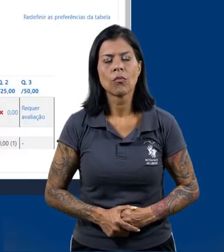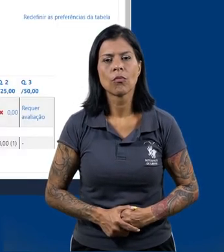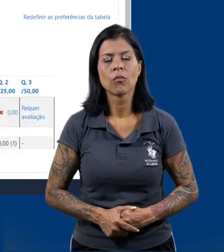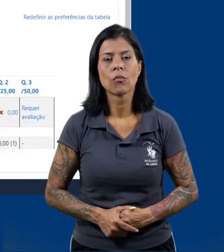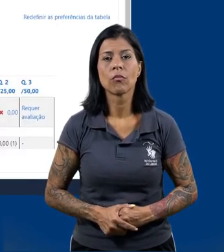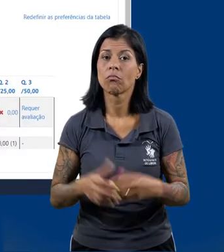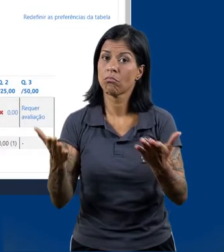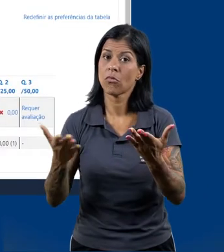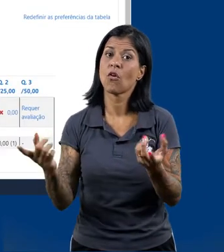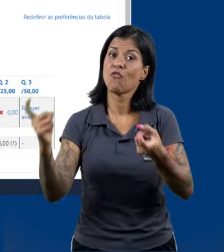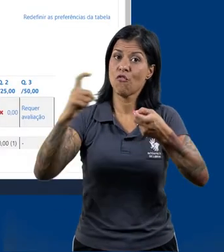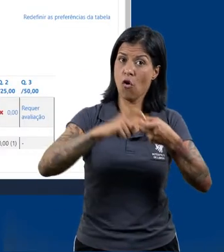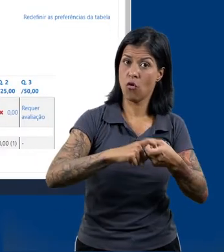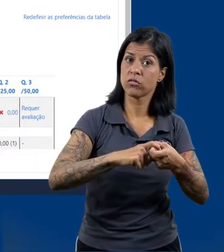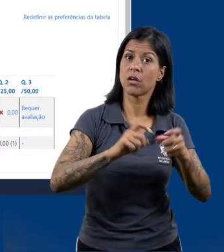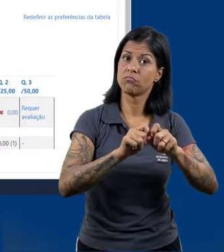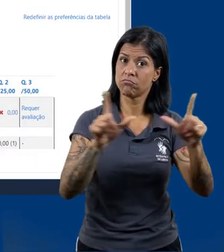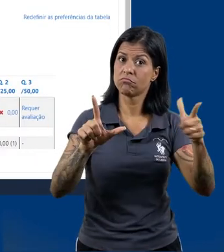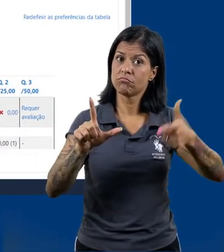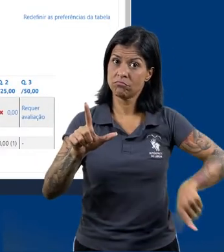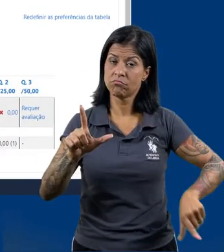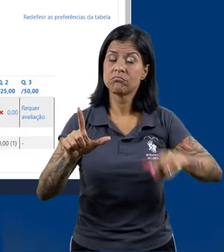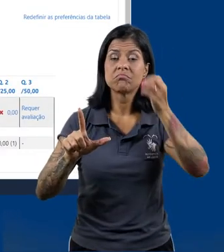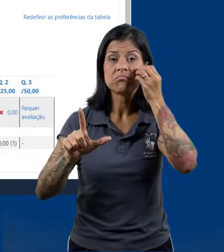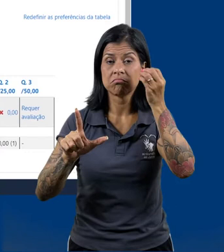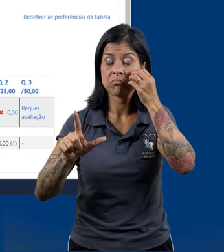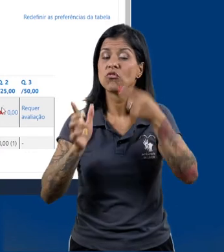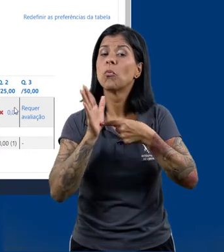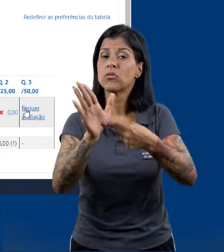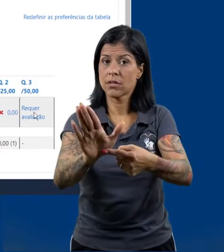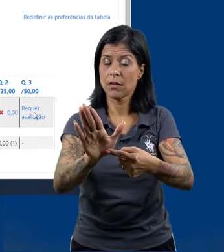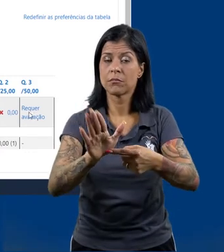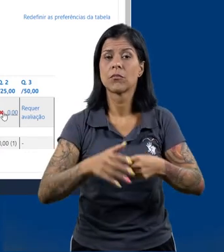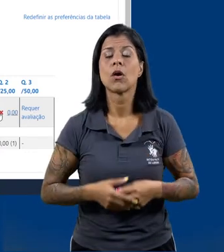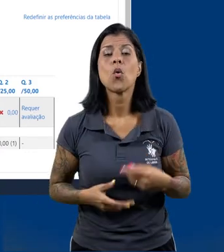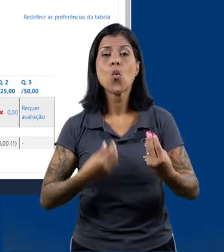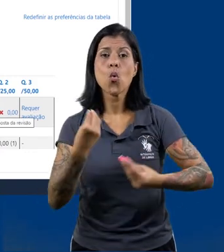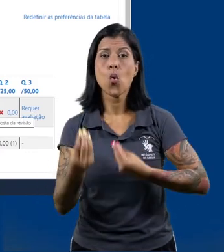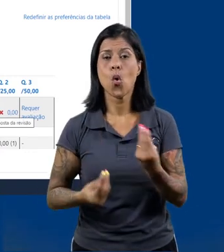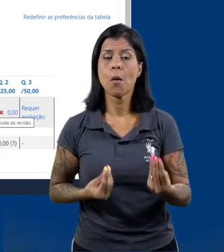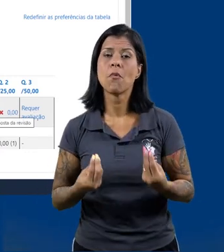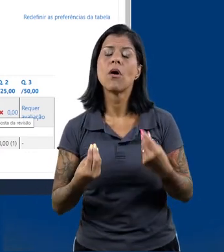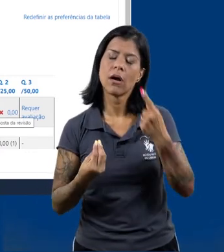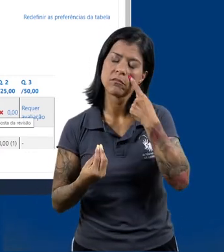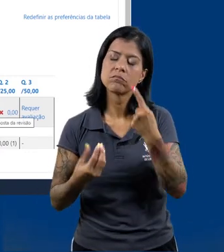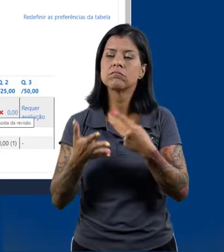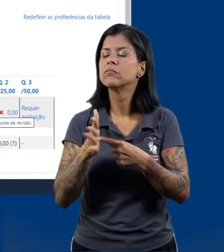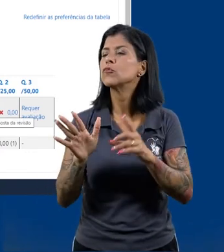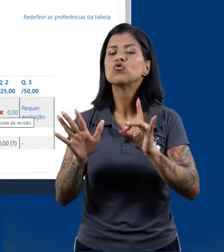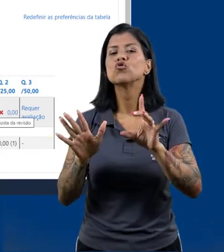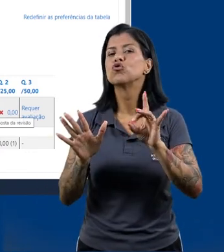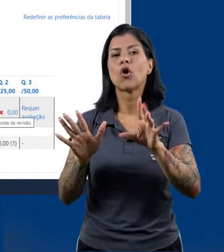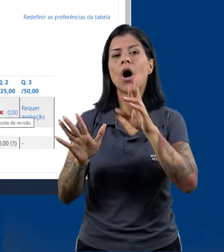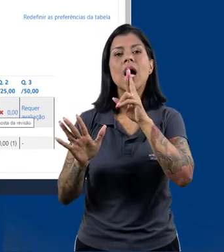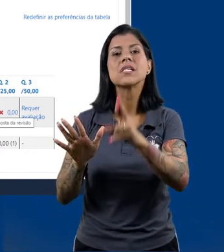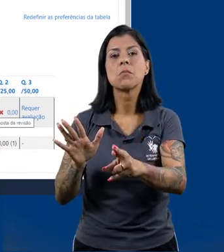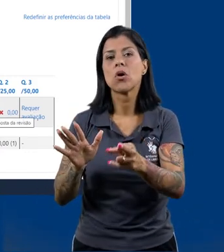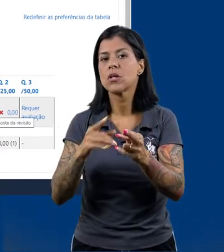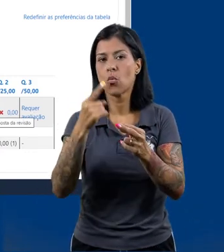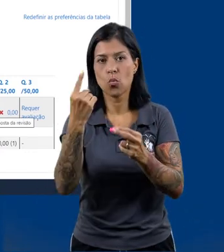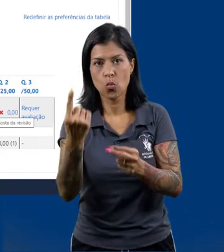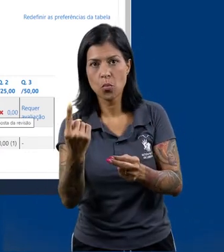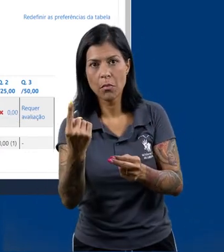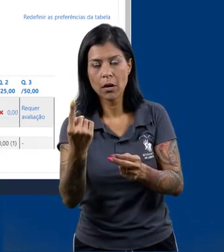retornar à página de tentativas e vou demonstrar a página sendo aberta agora apenas